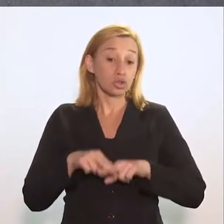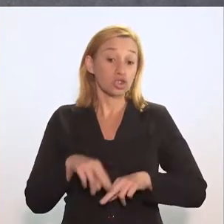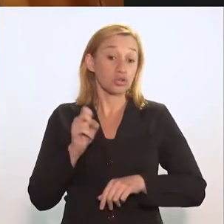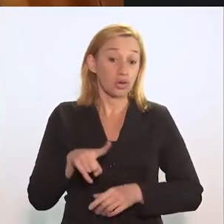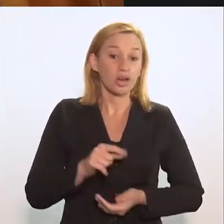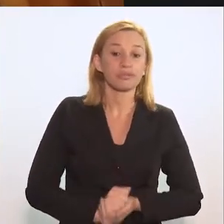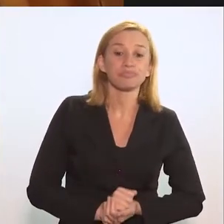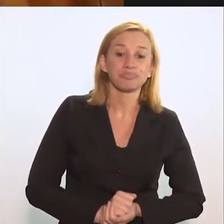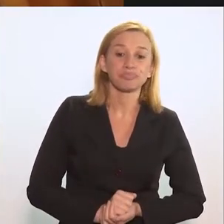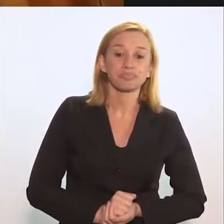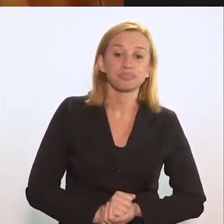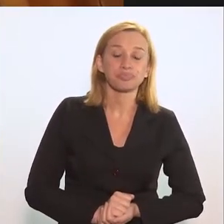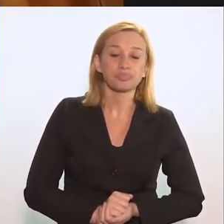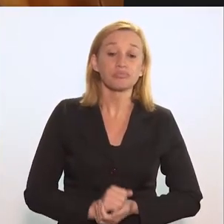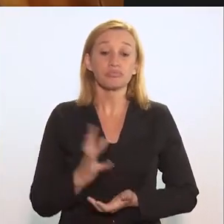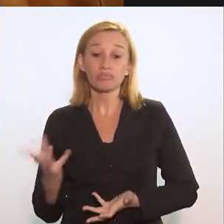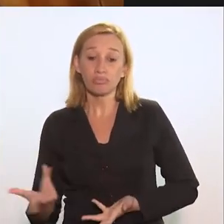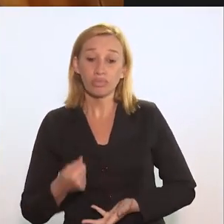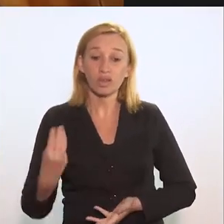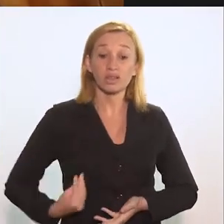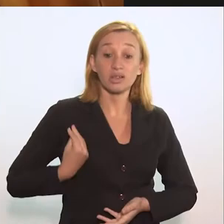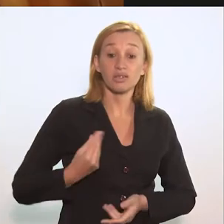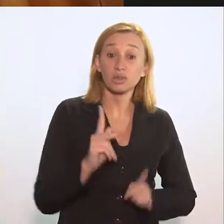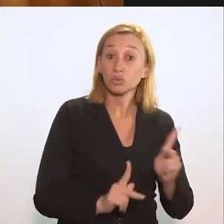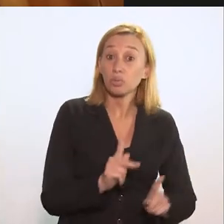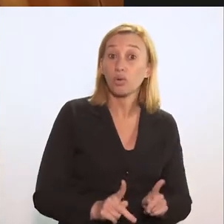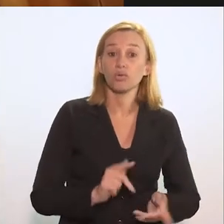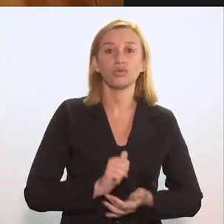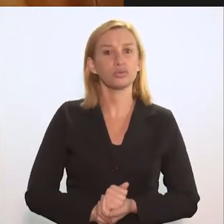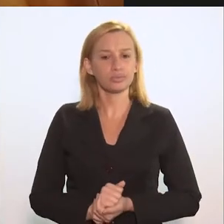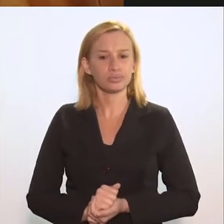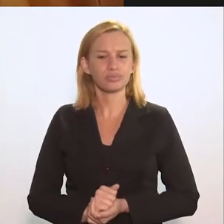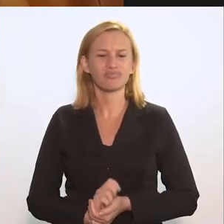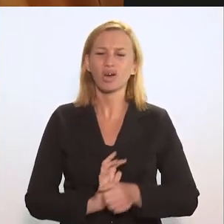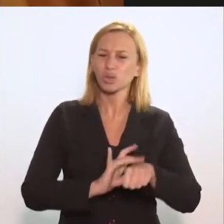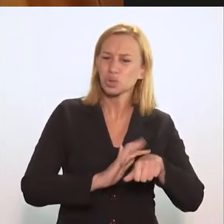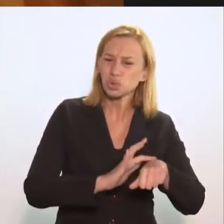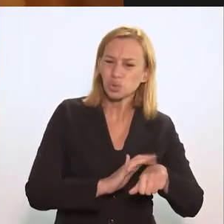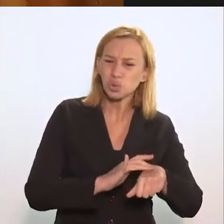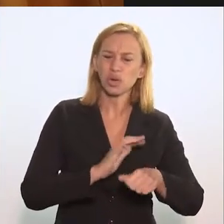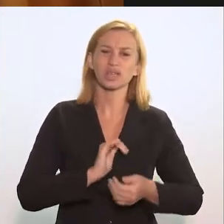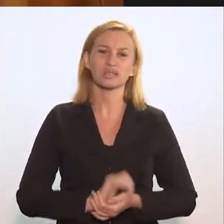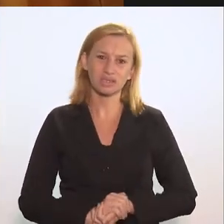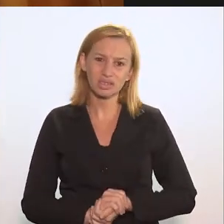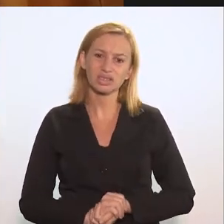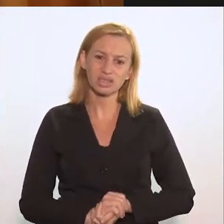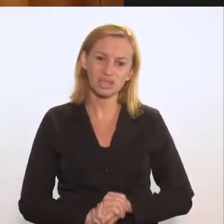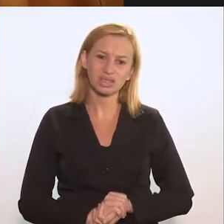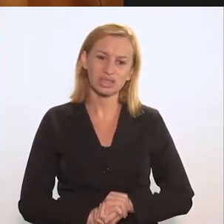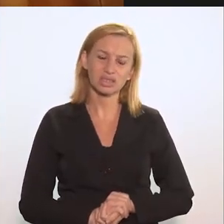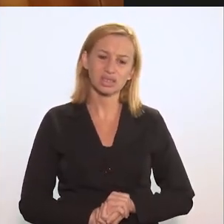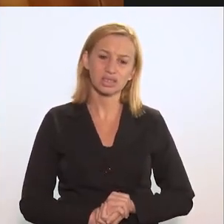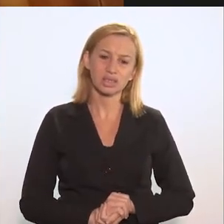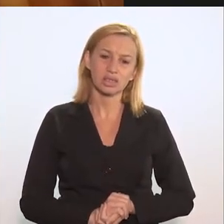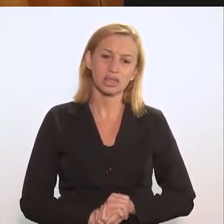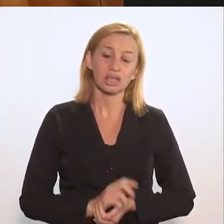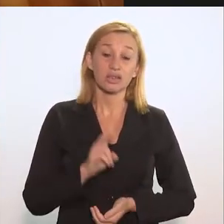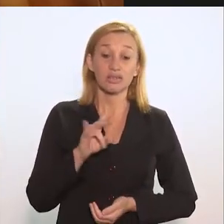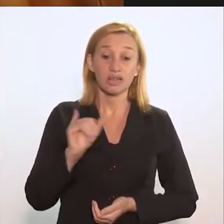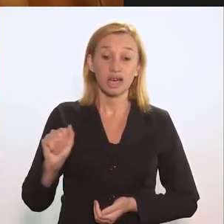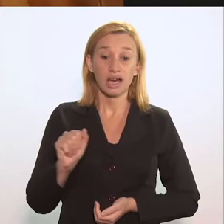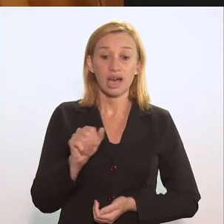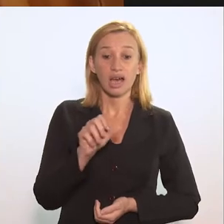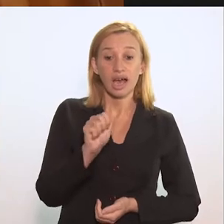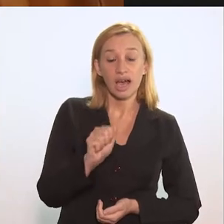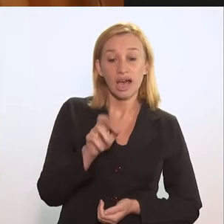aí, assim, os fatores relacionados à questão da qualidade de vida da população. A tuberculose é uma doença que se transmite de pessoa a pessoa